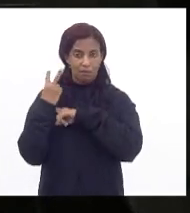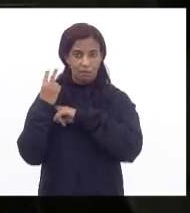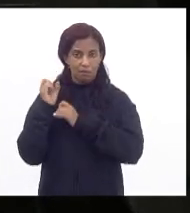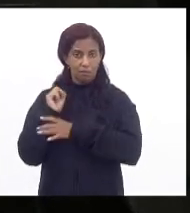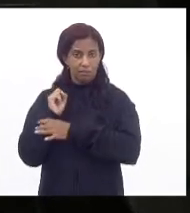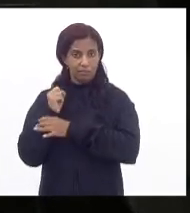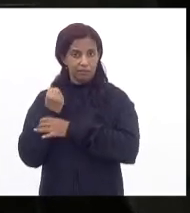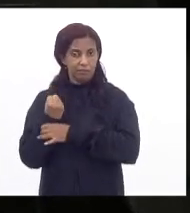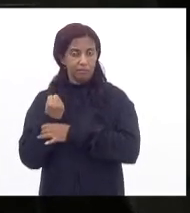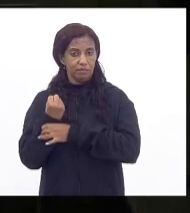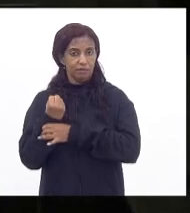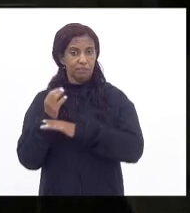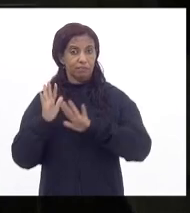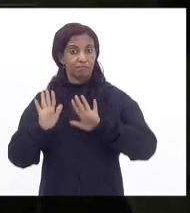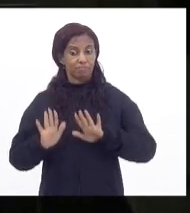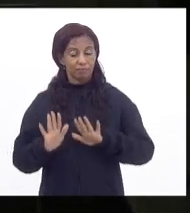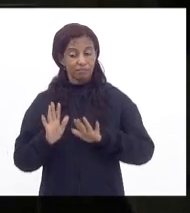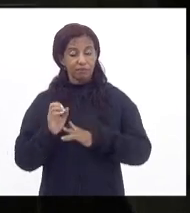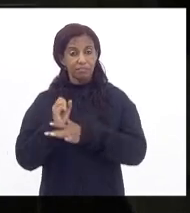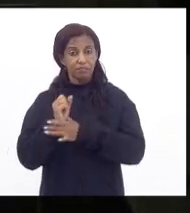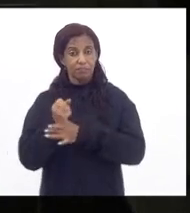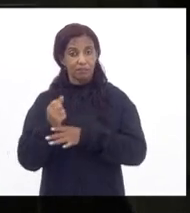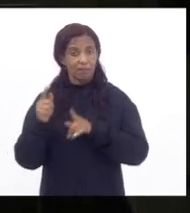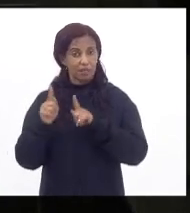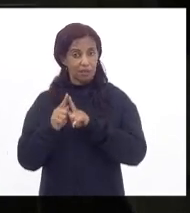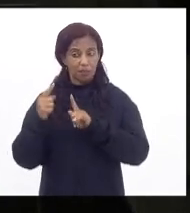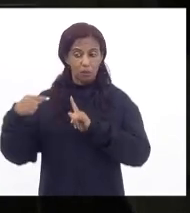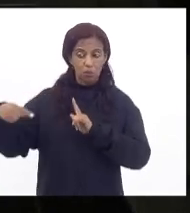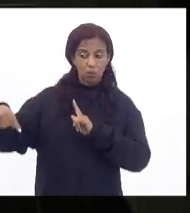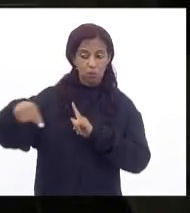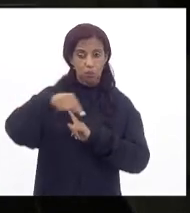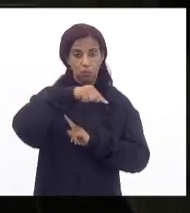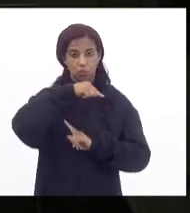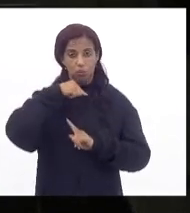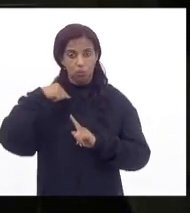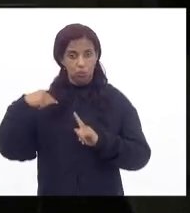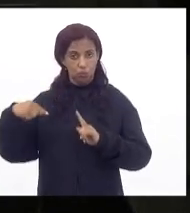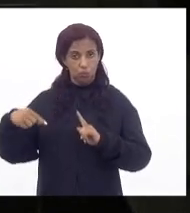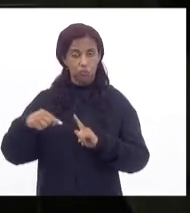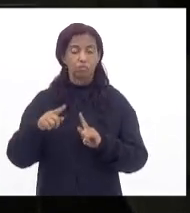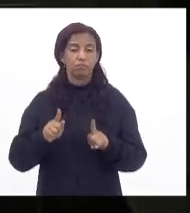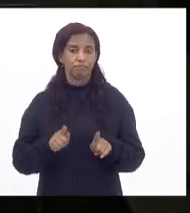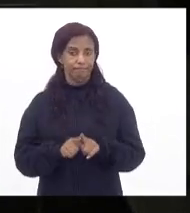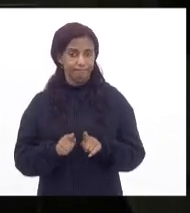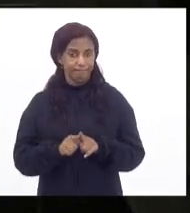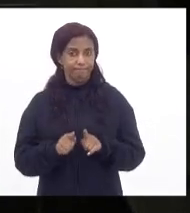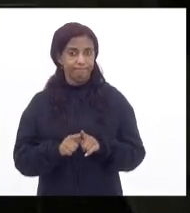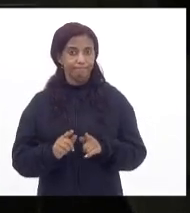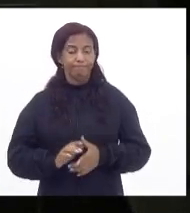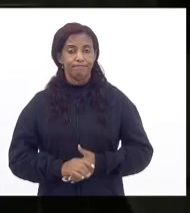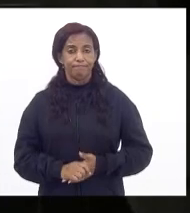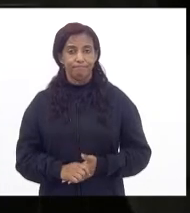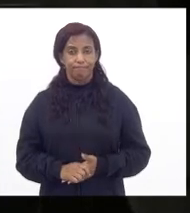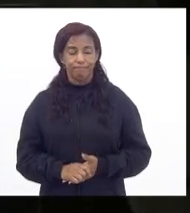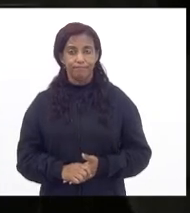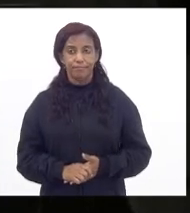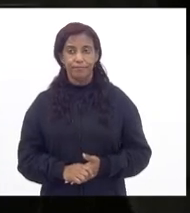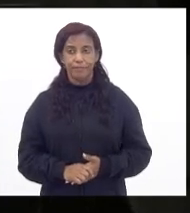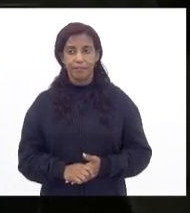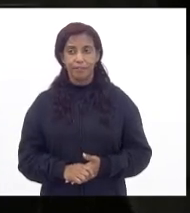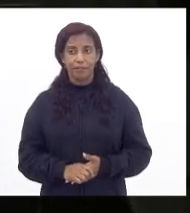mas para a segurança de terceiros que tiverem ao meu redor e olha